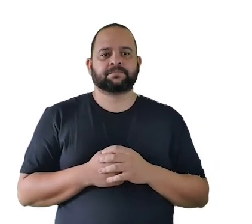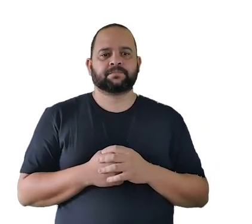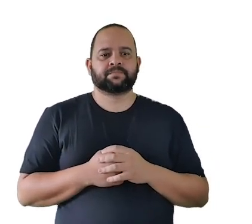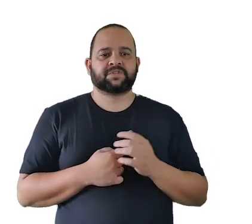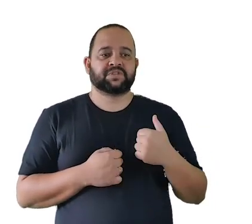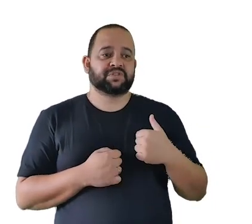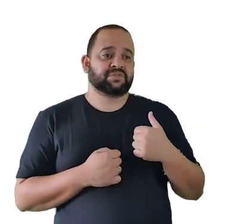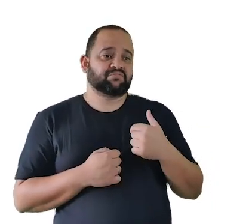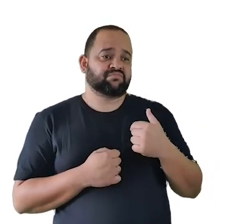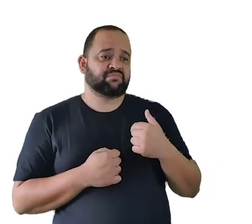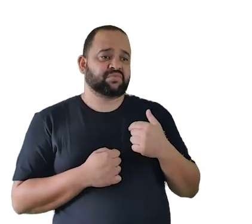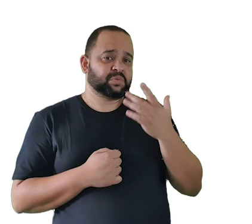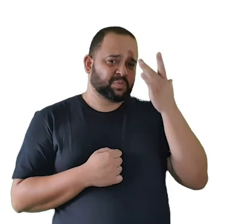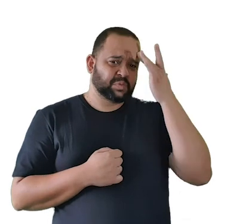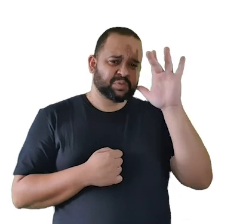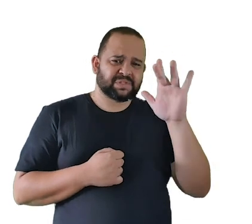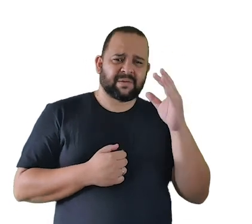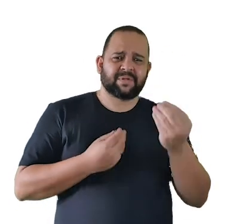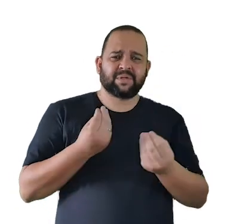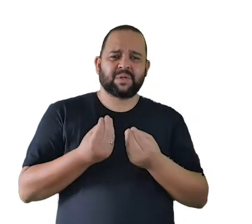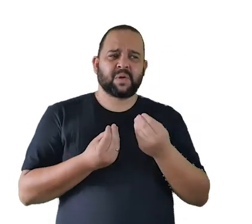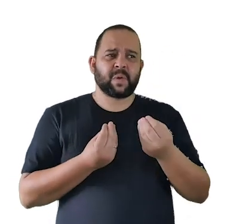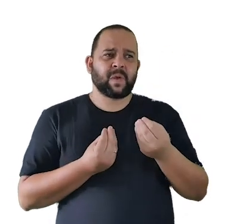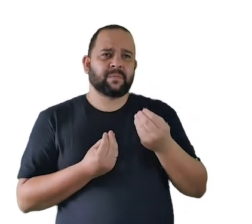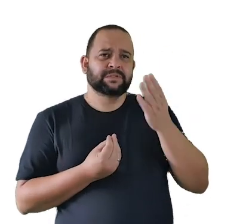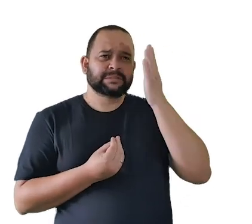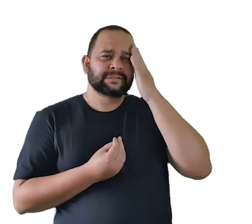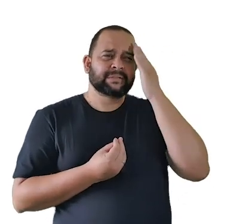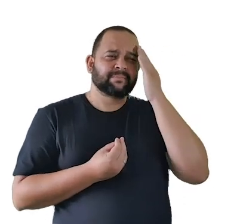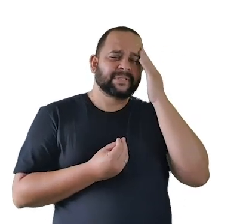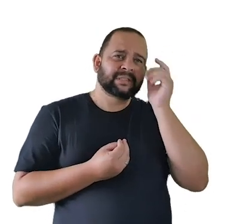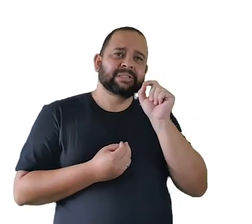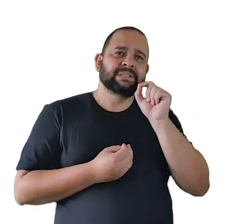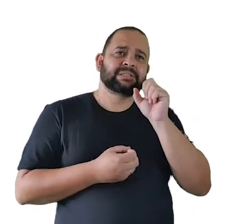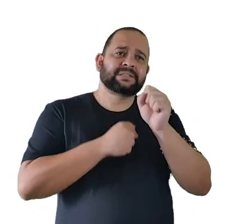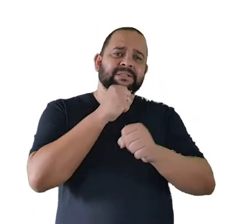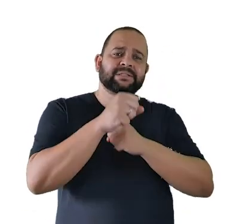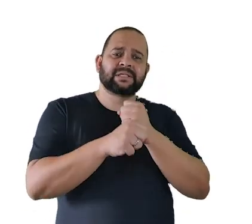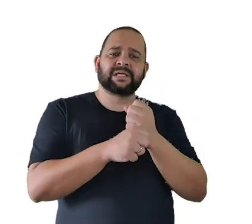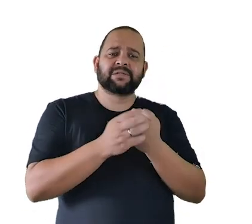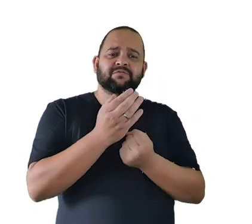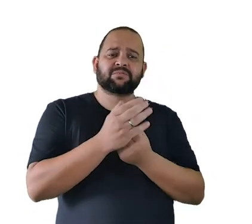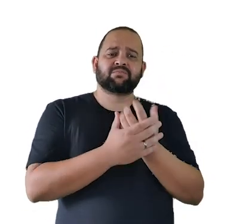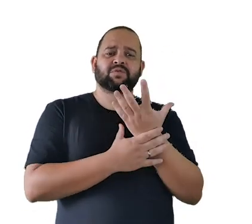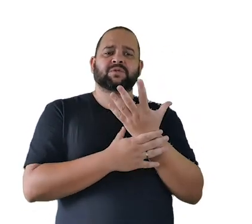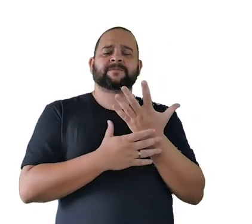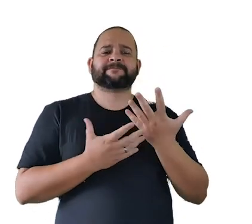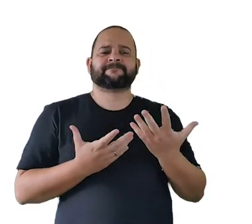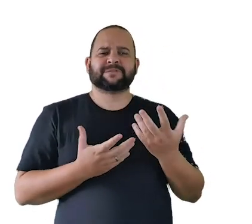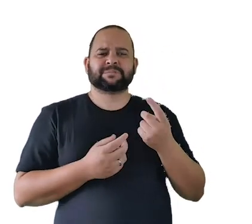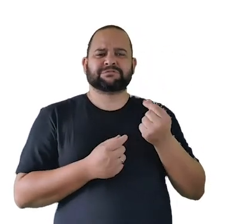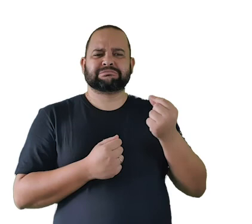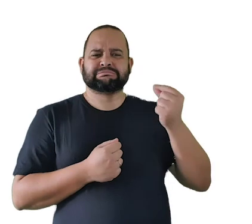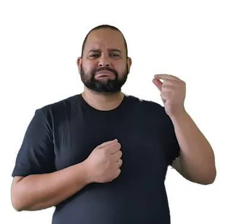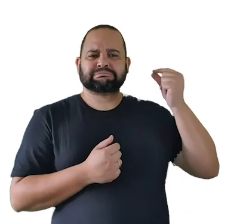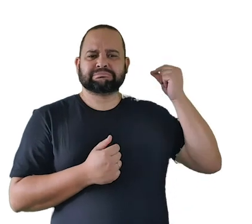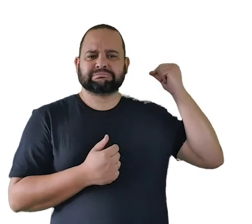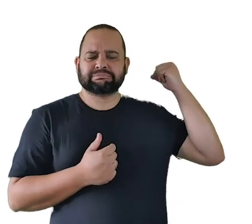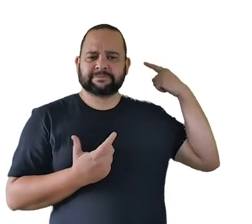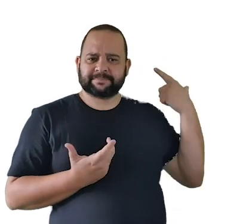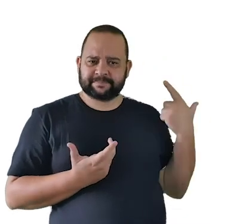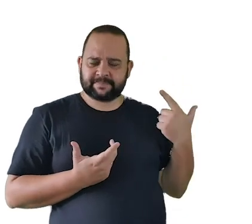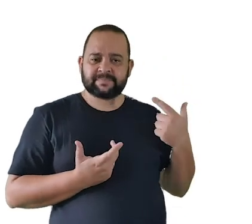a gente não consegue nem precisar direito de quando que é essa música de tão tradicional que ela é de tão antiga que ela é